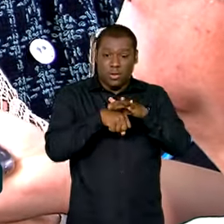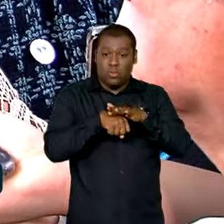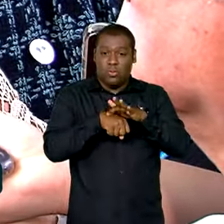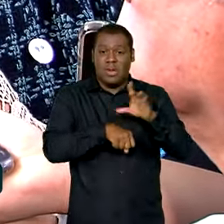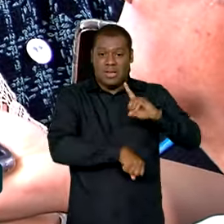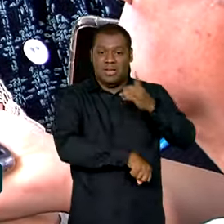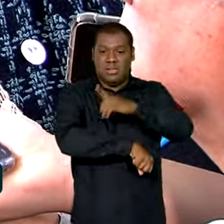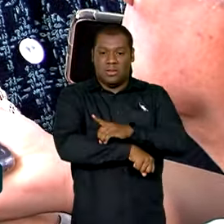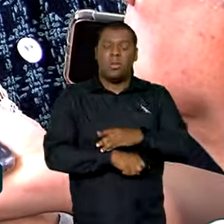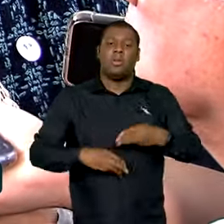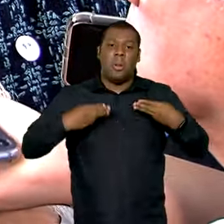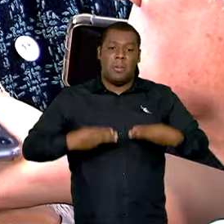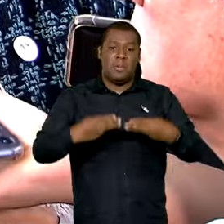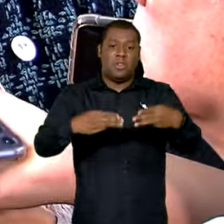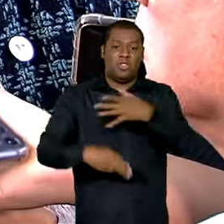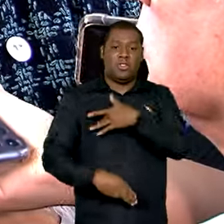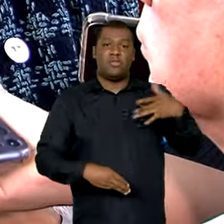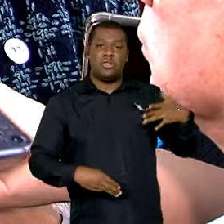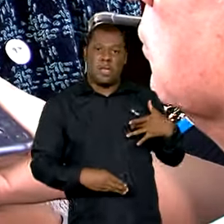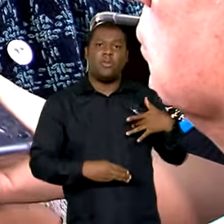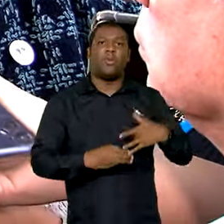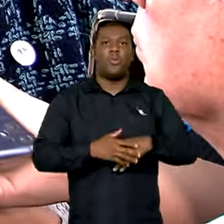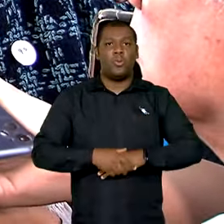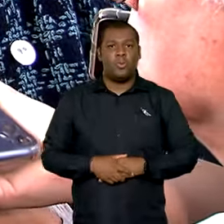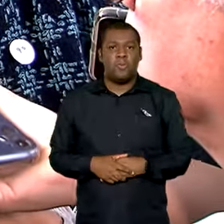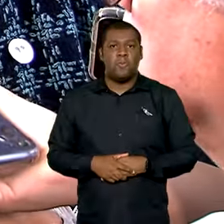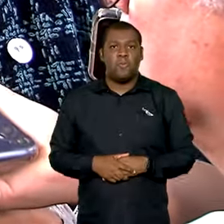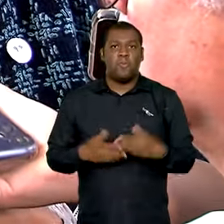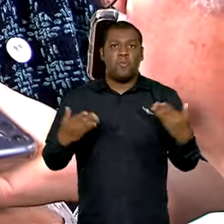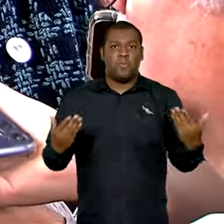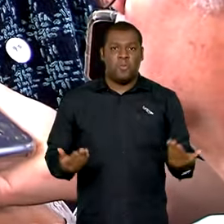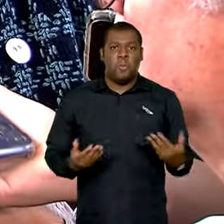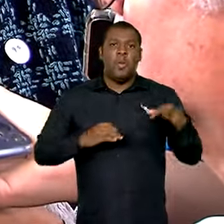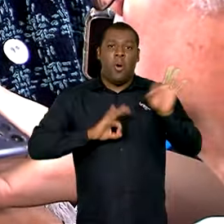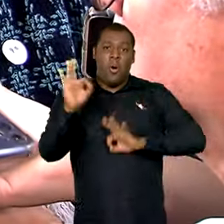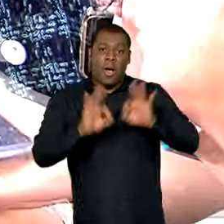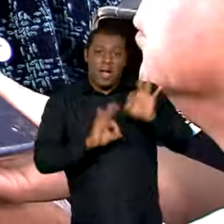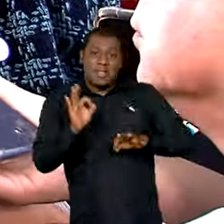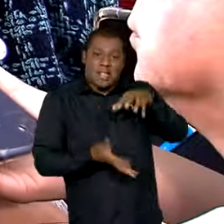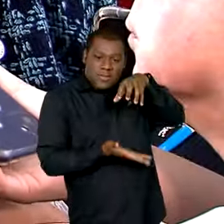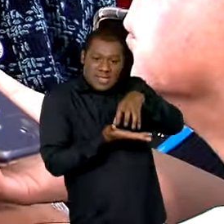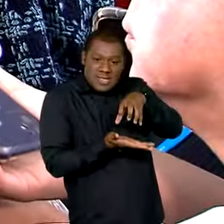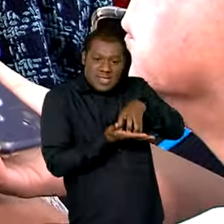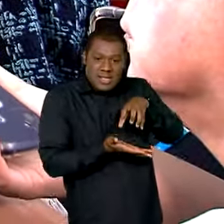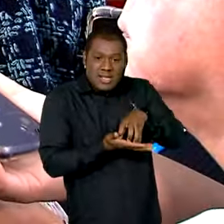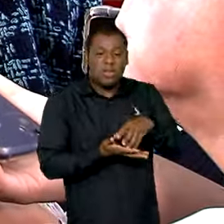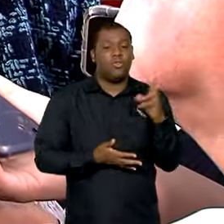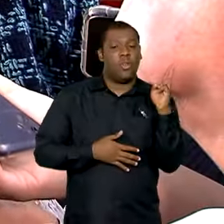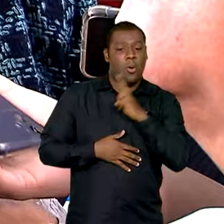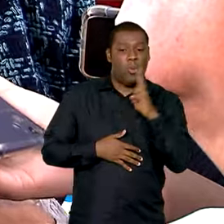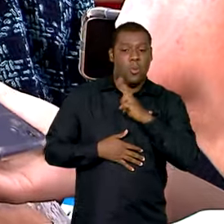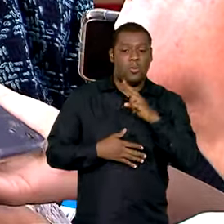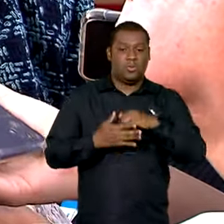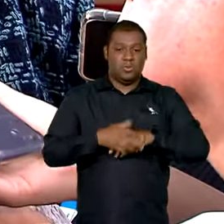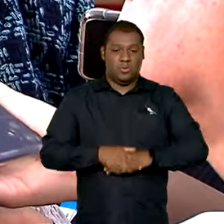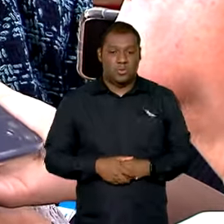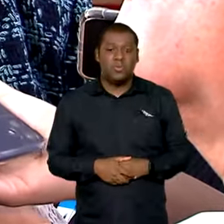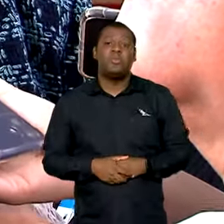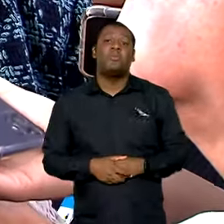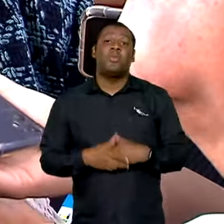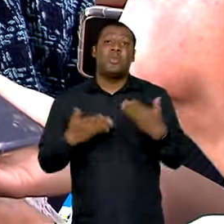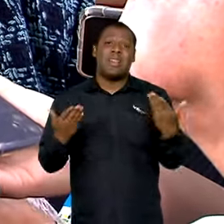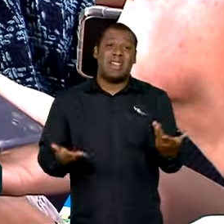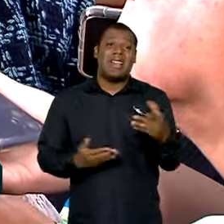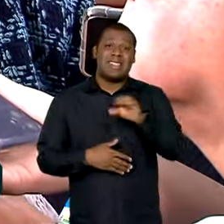Ministério da Saúde institui o Centro de Operação de Emergência. Ele é criado sempre que temos uma